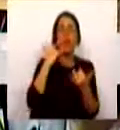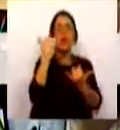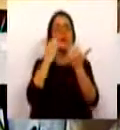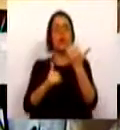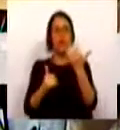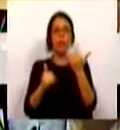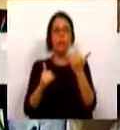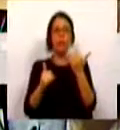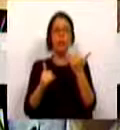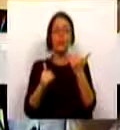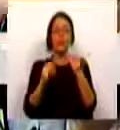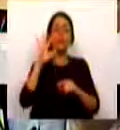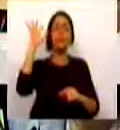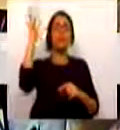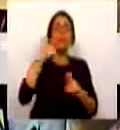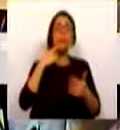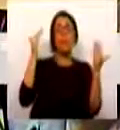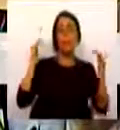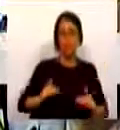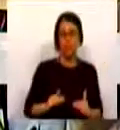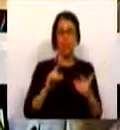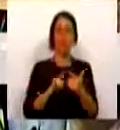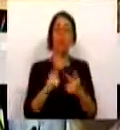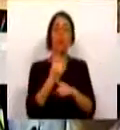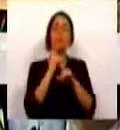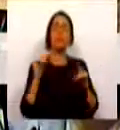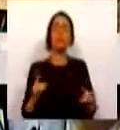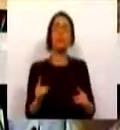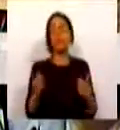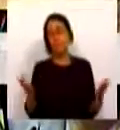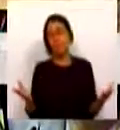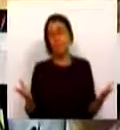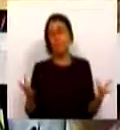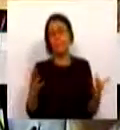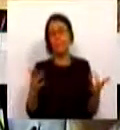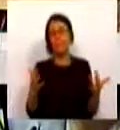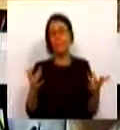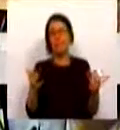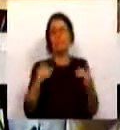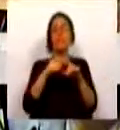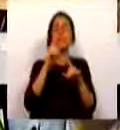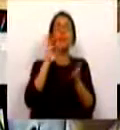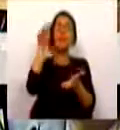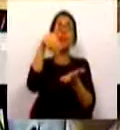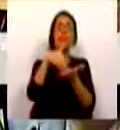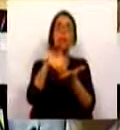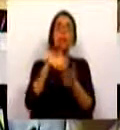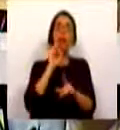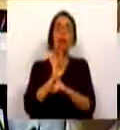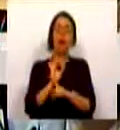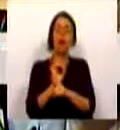meteorológicos foram menores, porque os resultados,